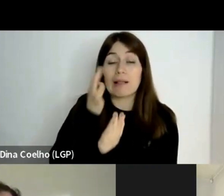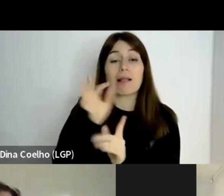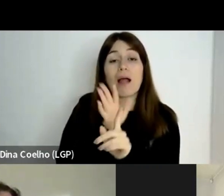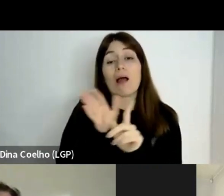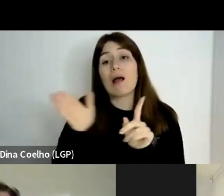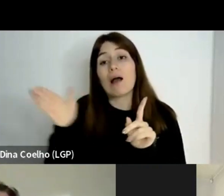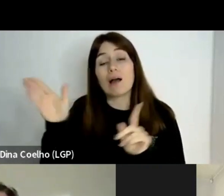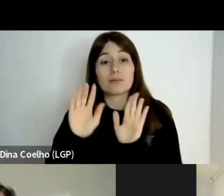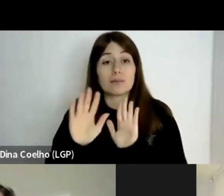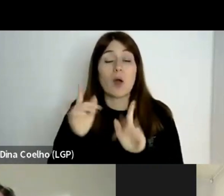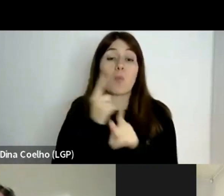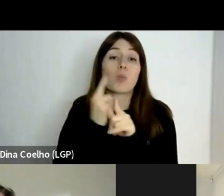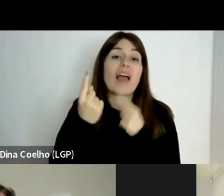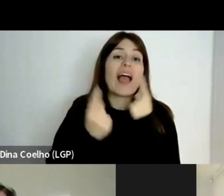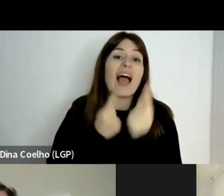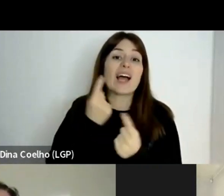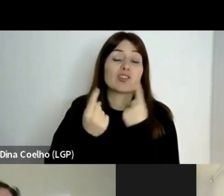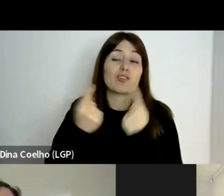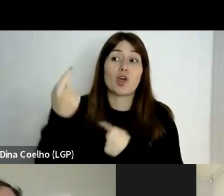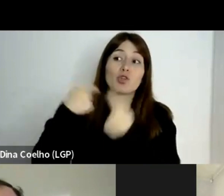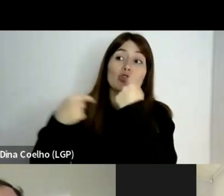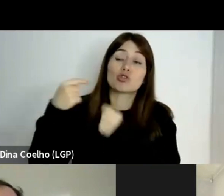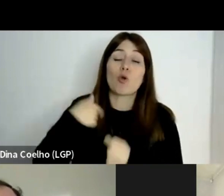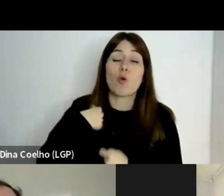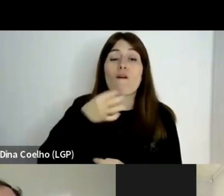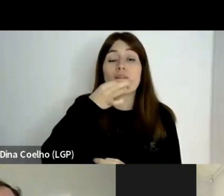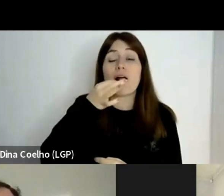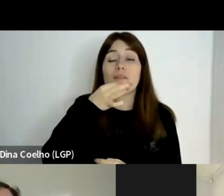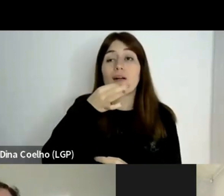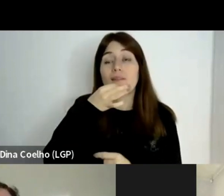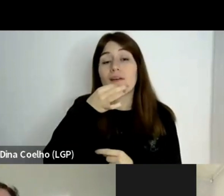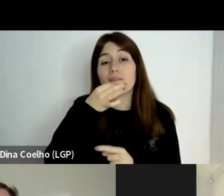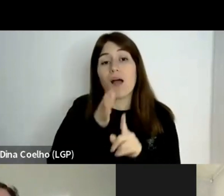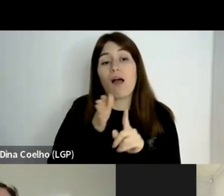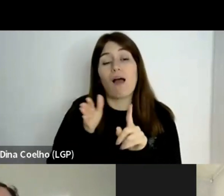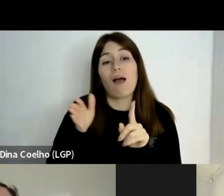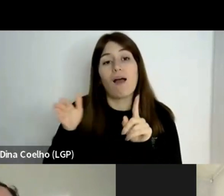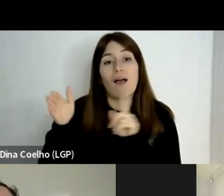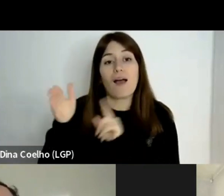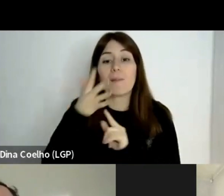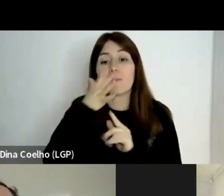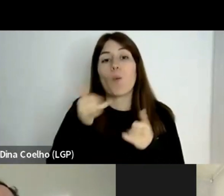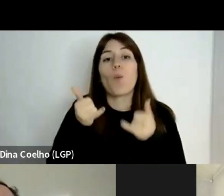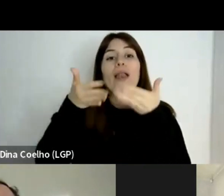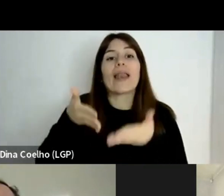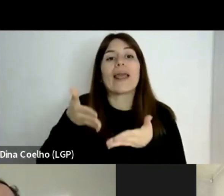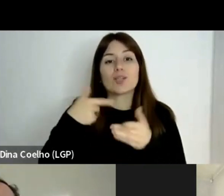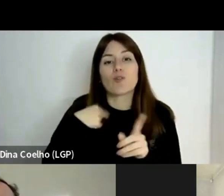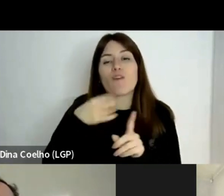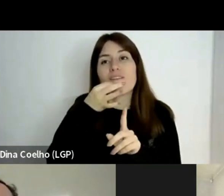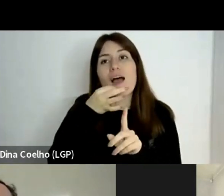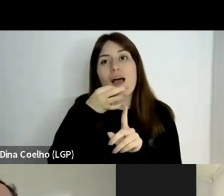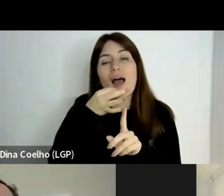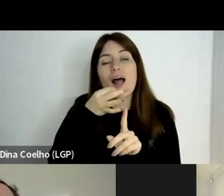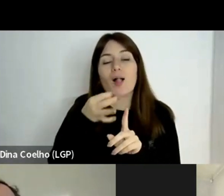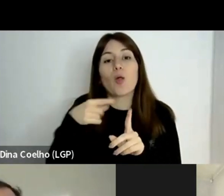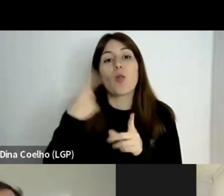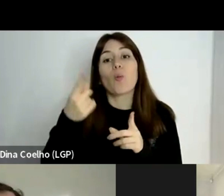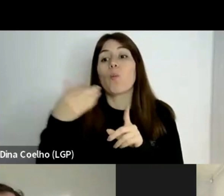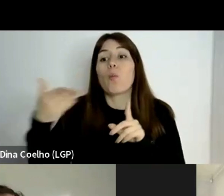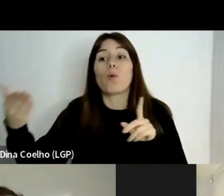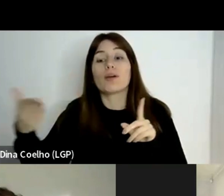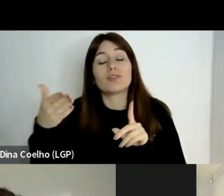porque às vezes acusam-me de eu falar mais nos preâmbulos do que depois o que é preciso falar.